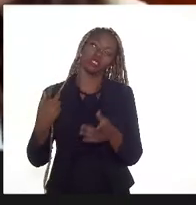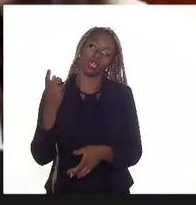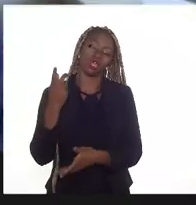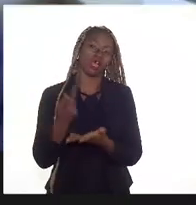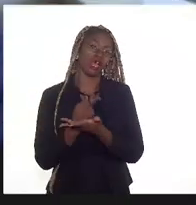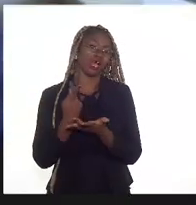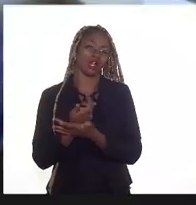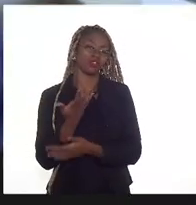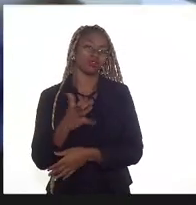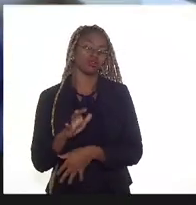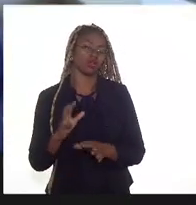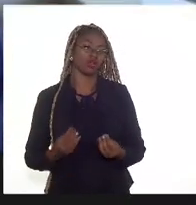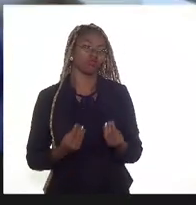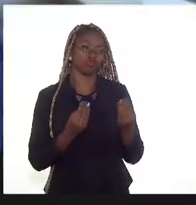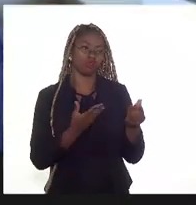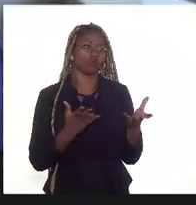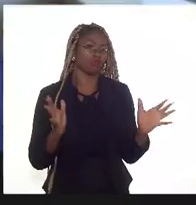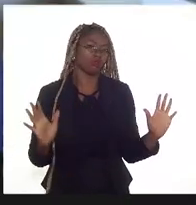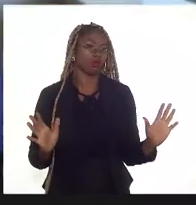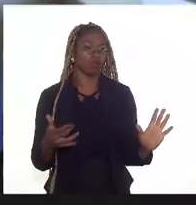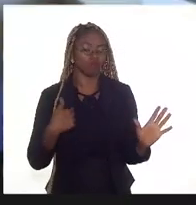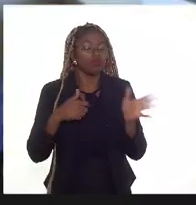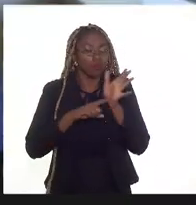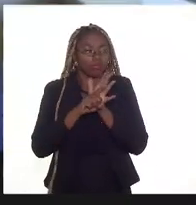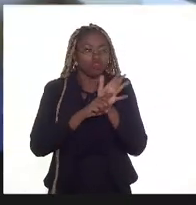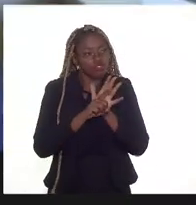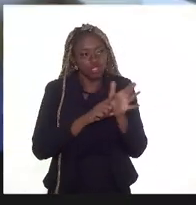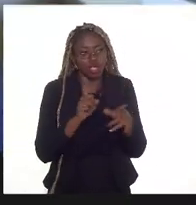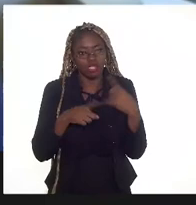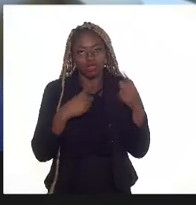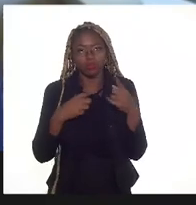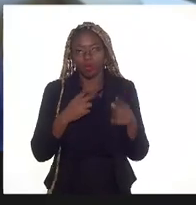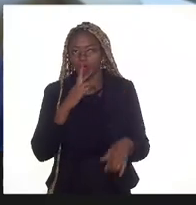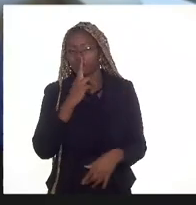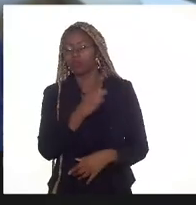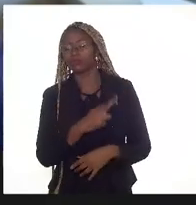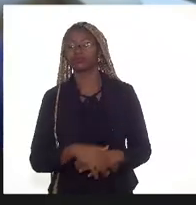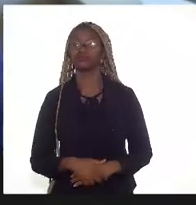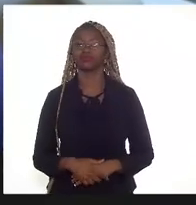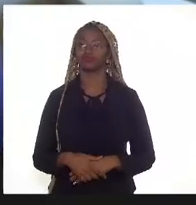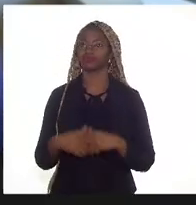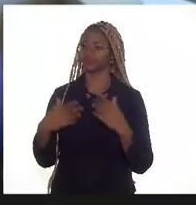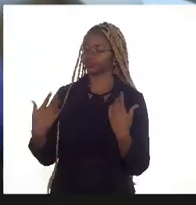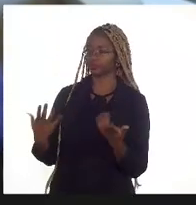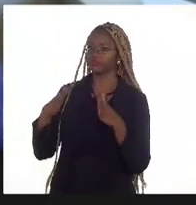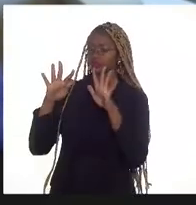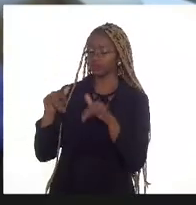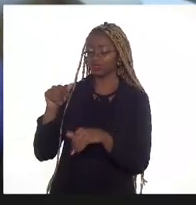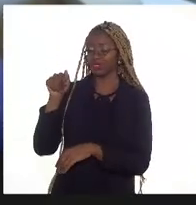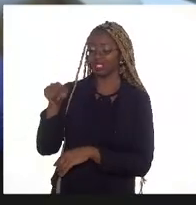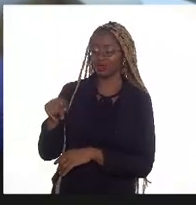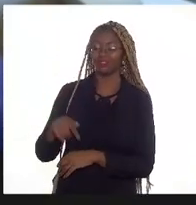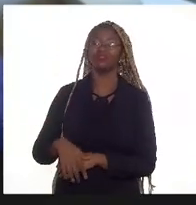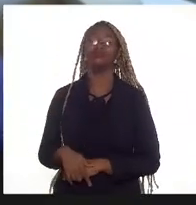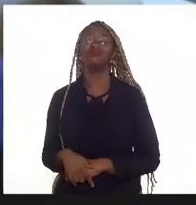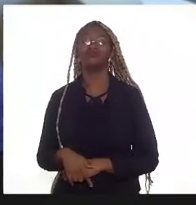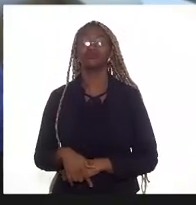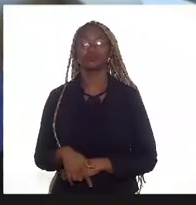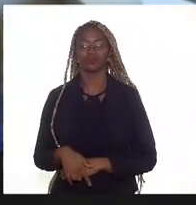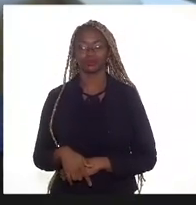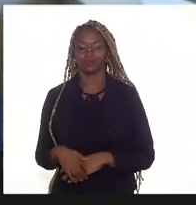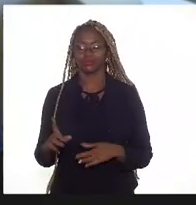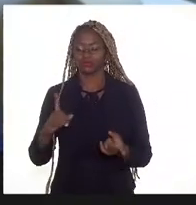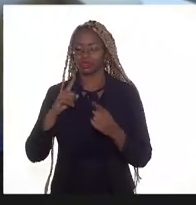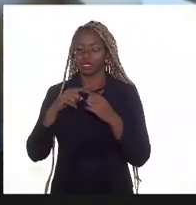Pois não. E, finalmente, em relação à última